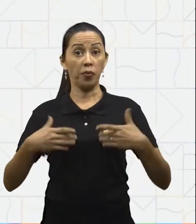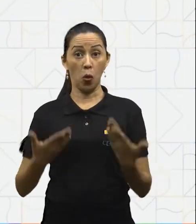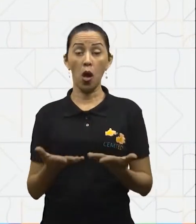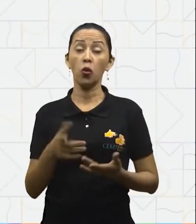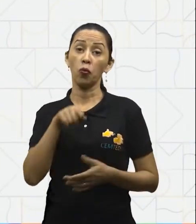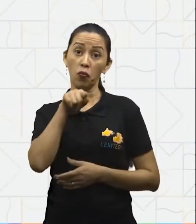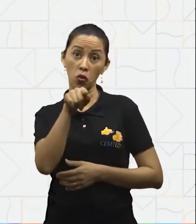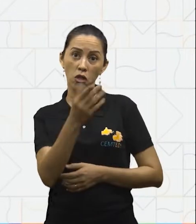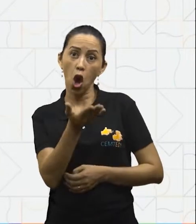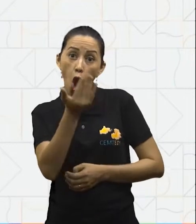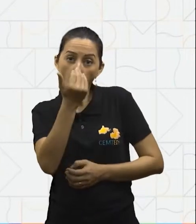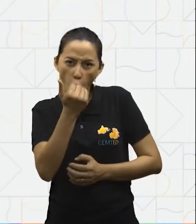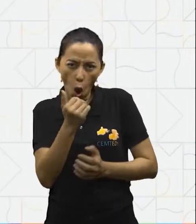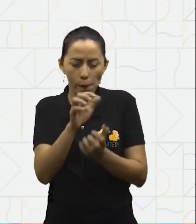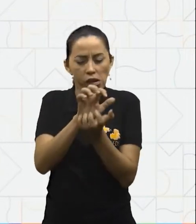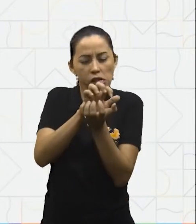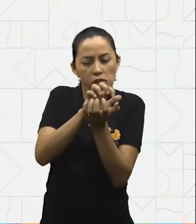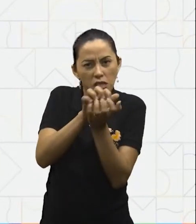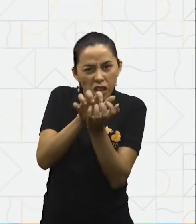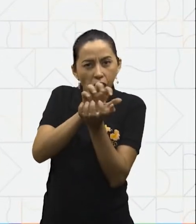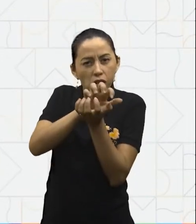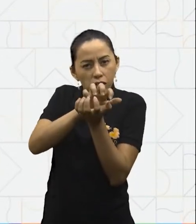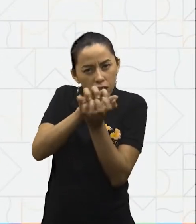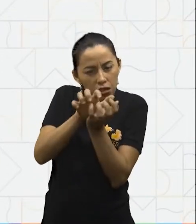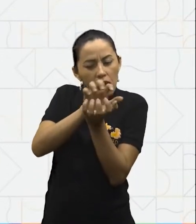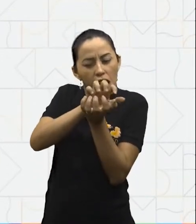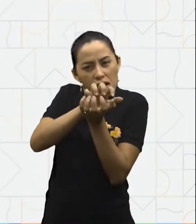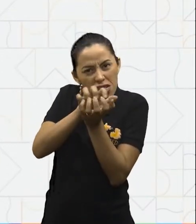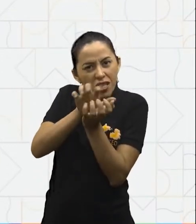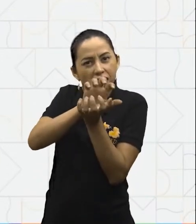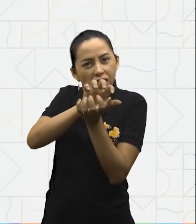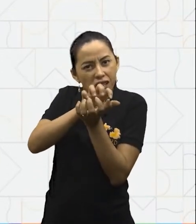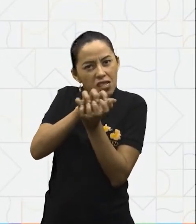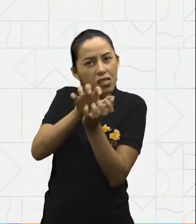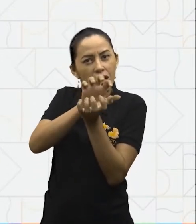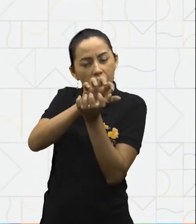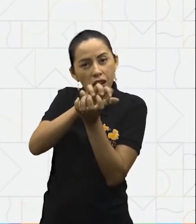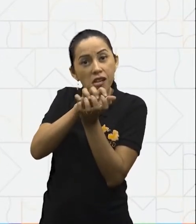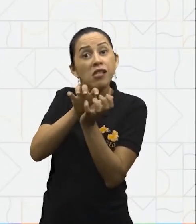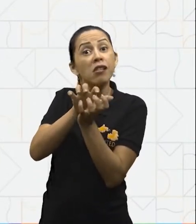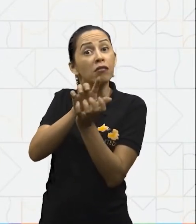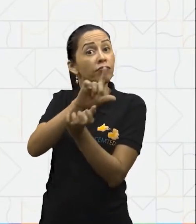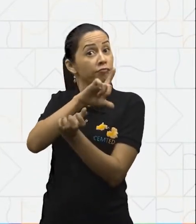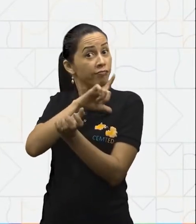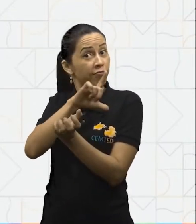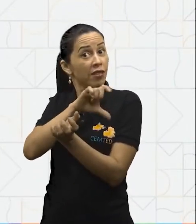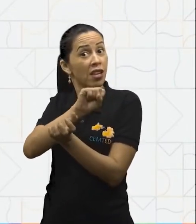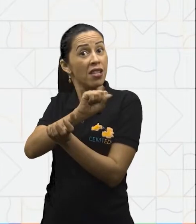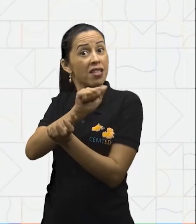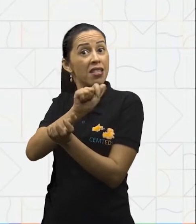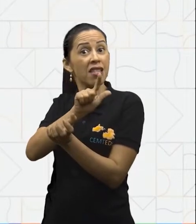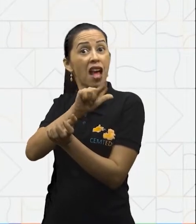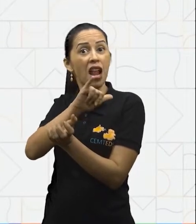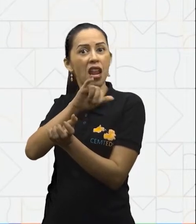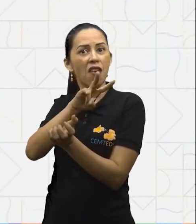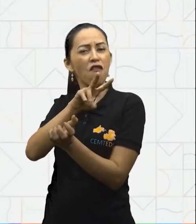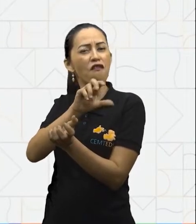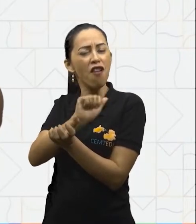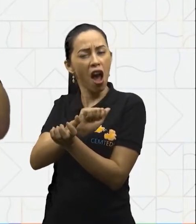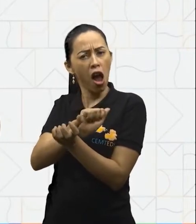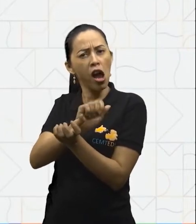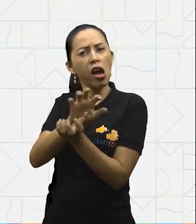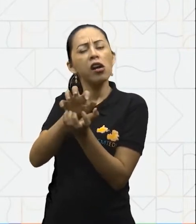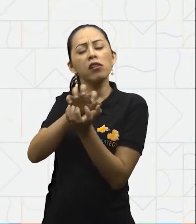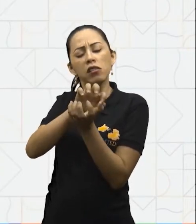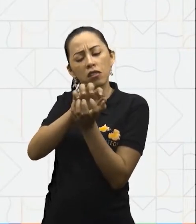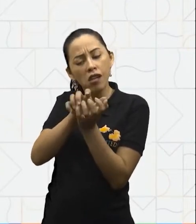amassado pelos dentes, ele recebe a saliva, que o transforma em bolo alimentar. A língua é formada por